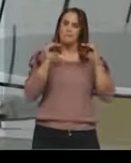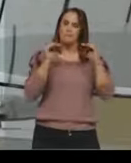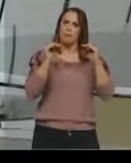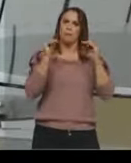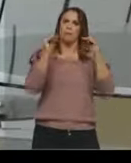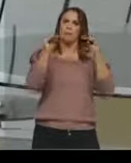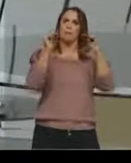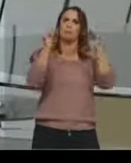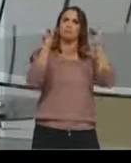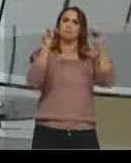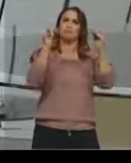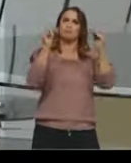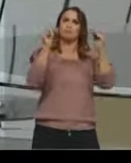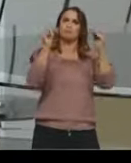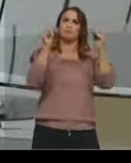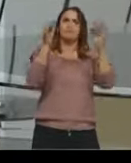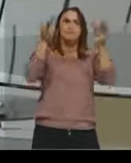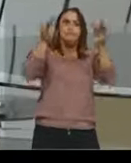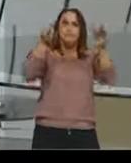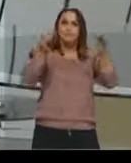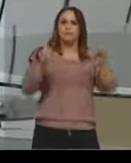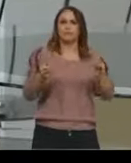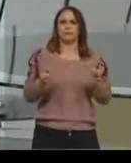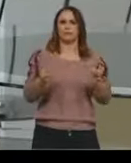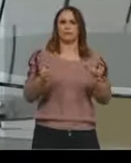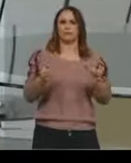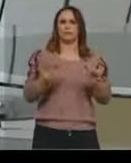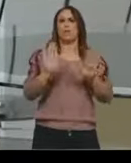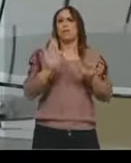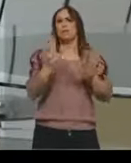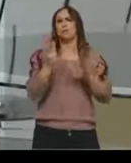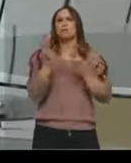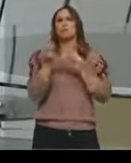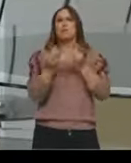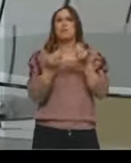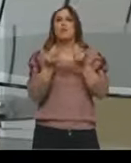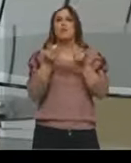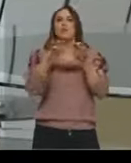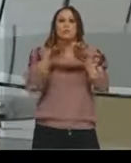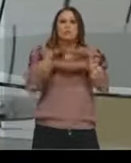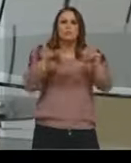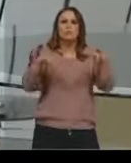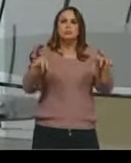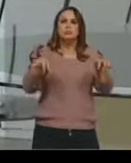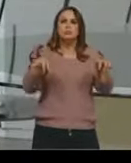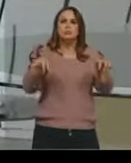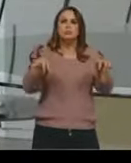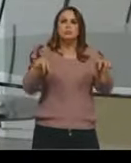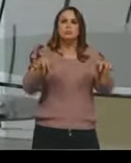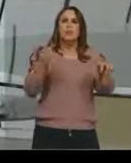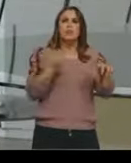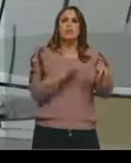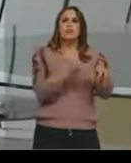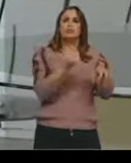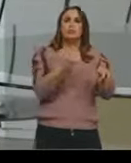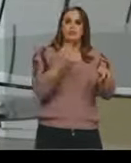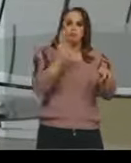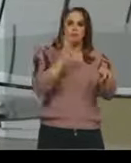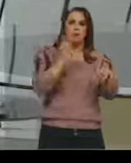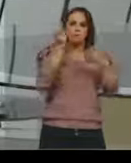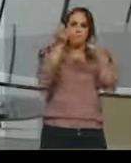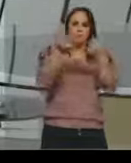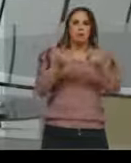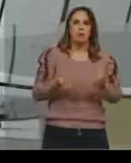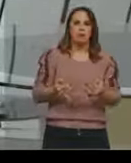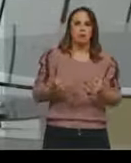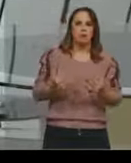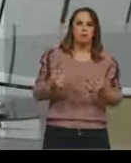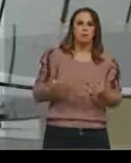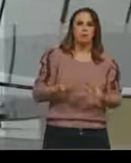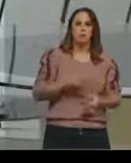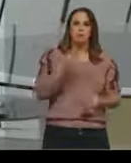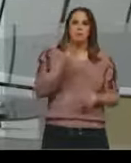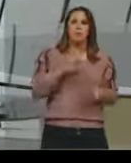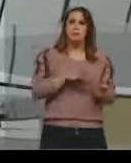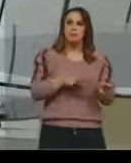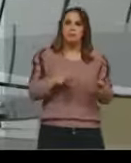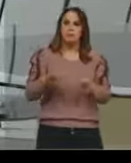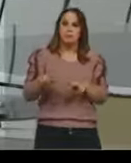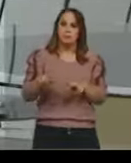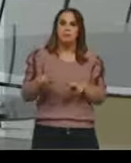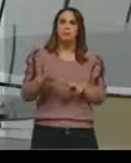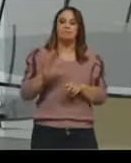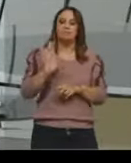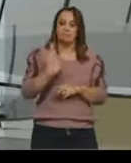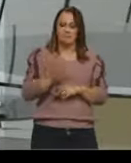Nós falamos um pouco na aula da segunda semana, desculpa, da terceira semana, mas então vamos voltar aqui.